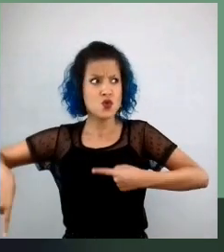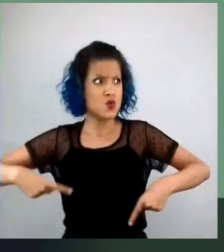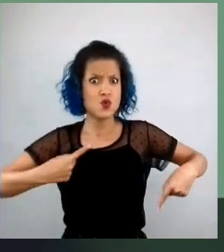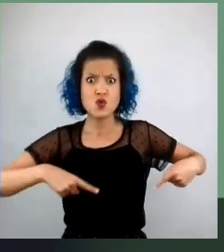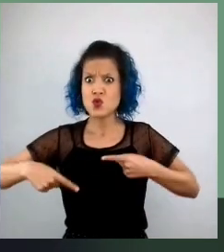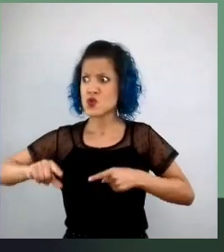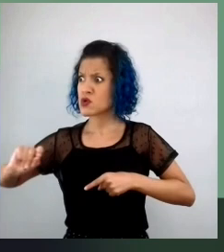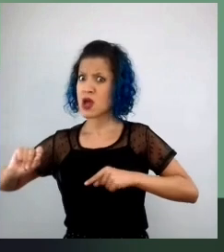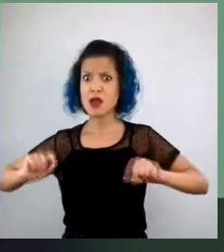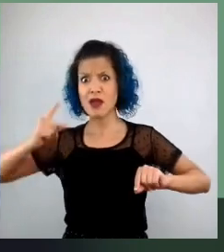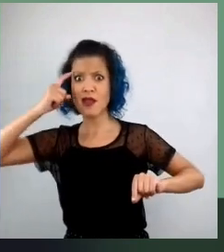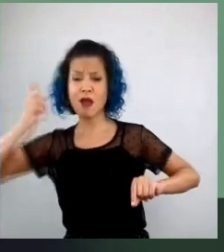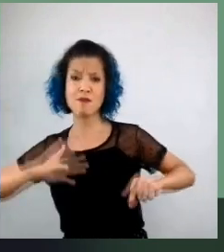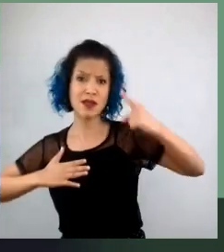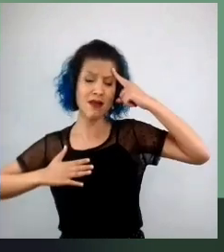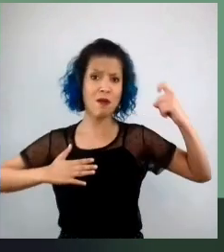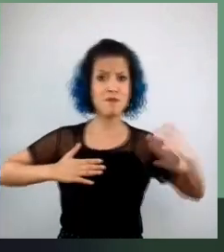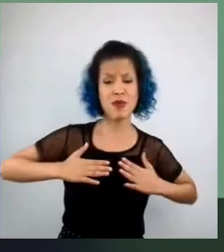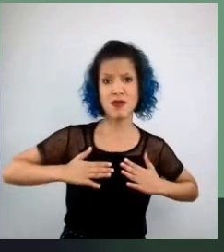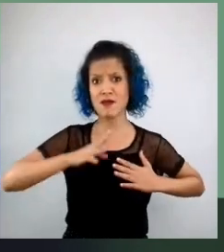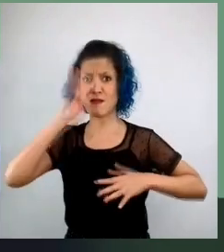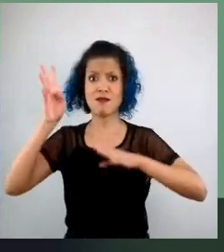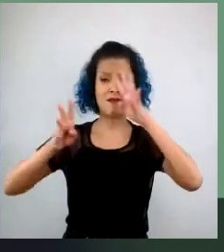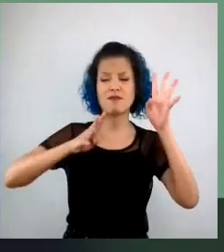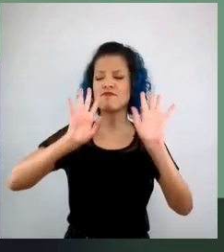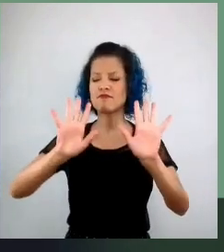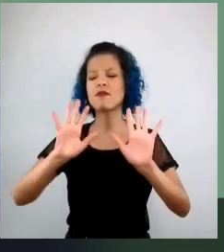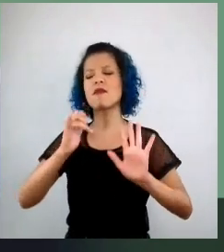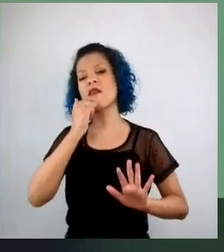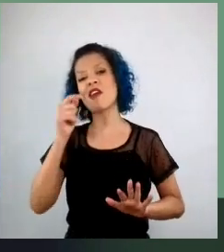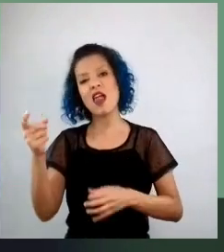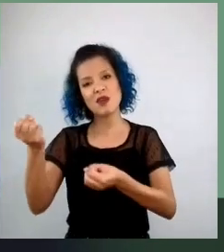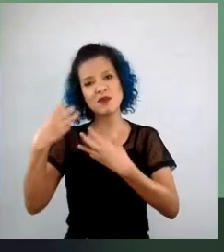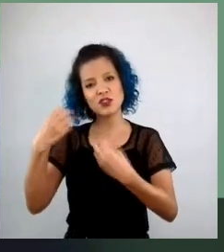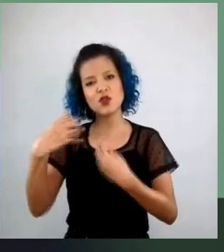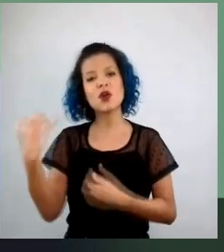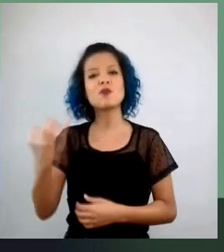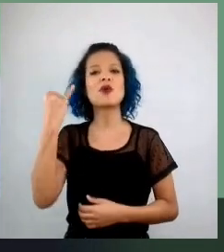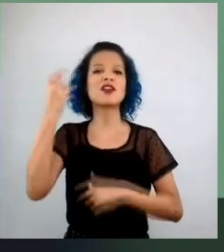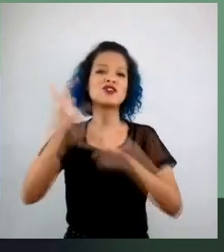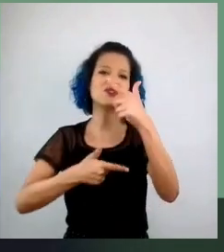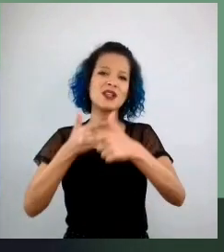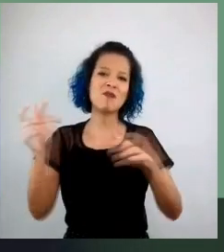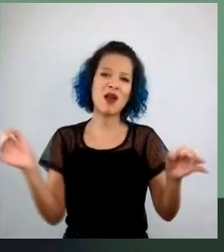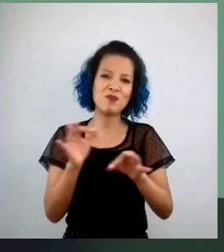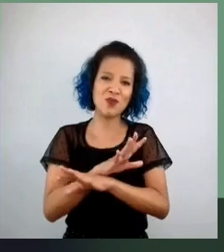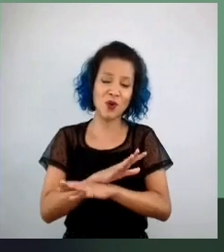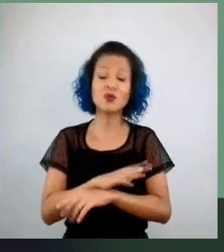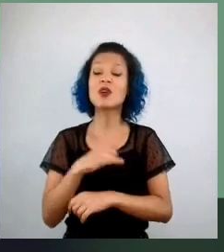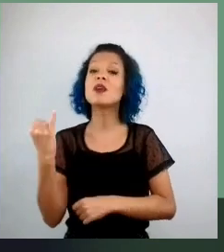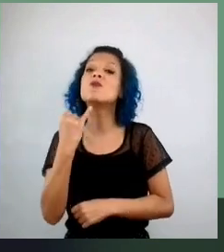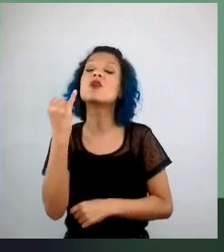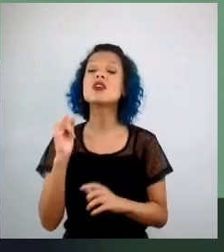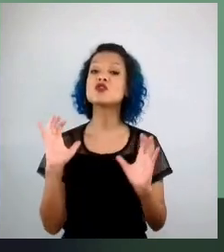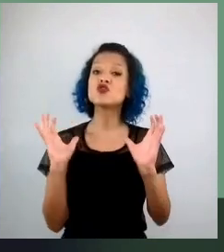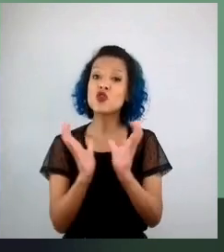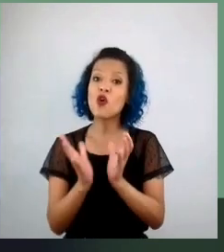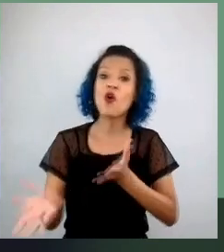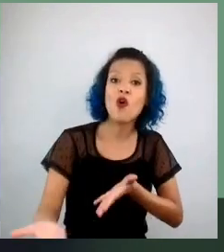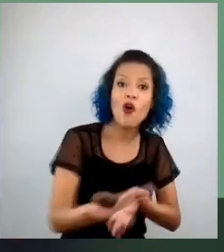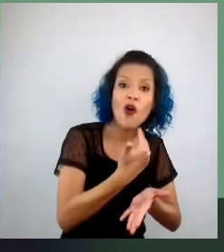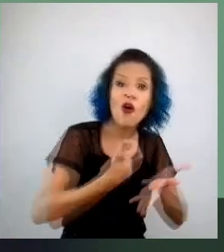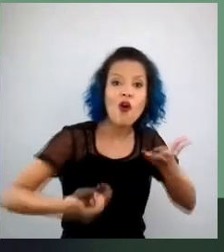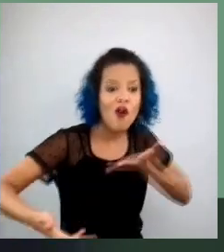ideias, ela me ensinou que o que importa era o trabalho que ia sair, a construção coletiva, já estava